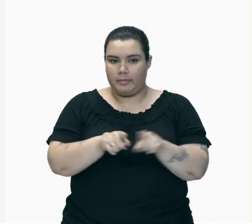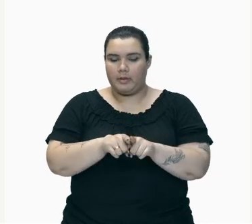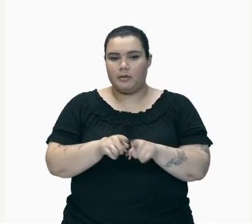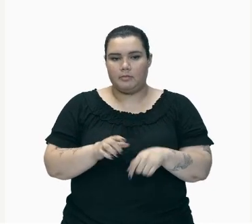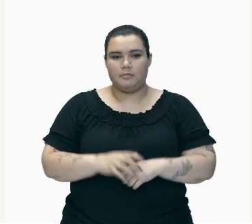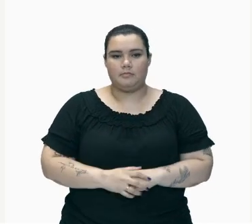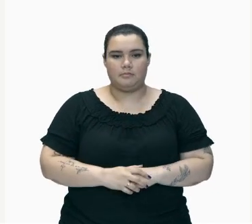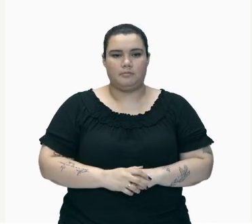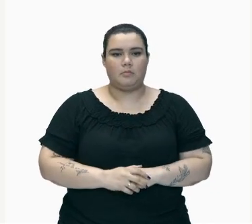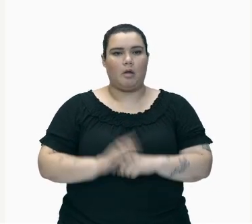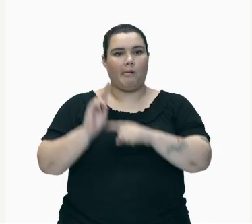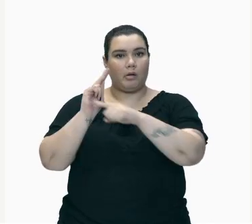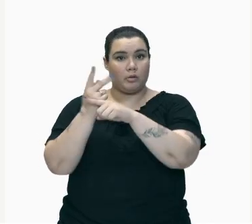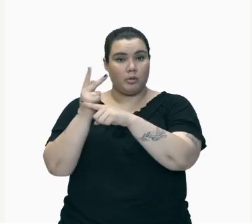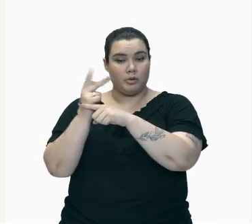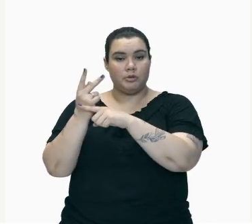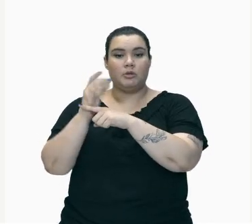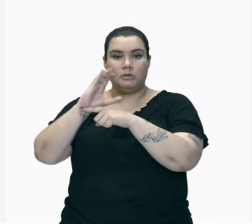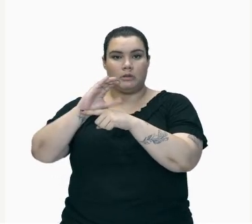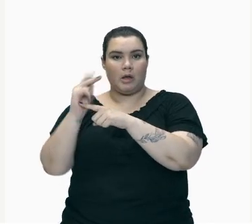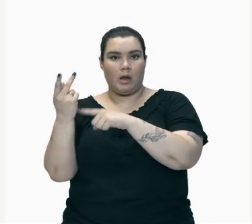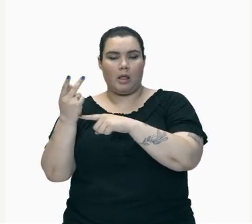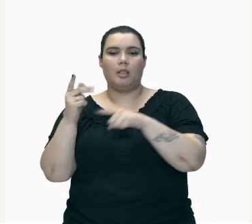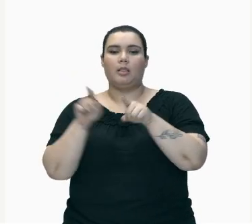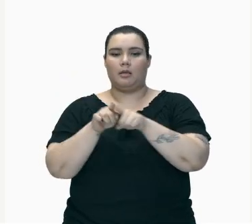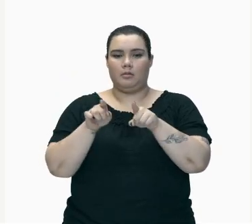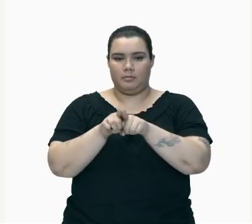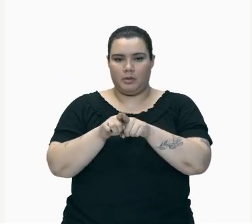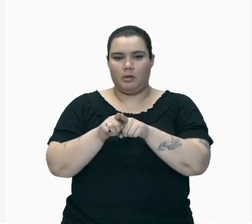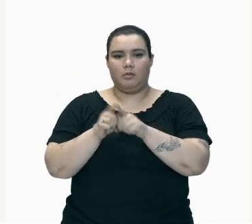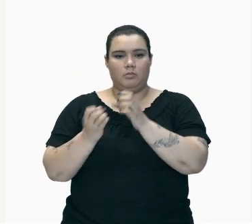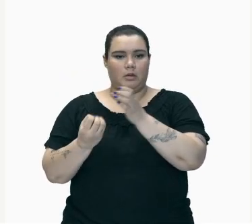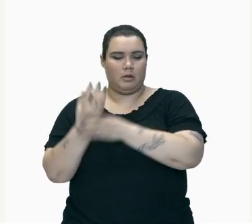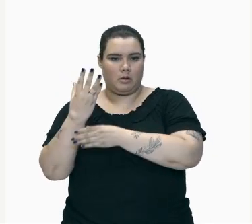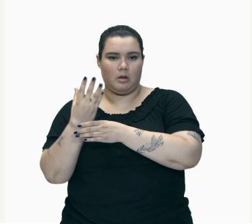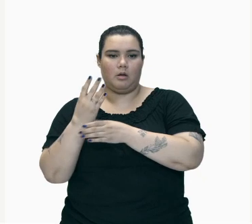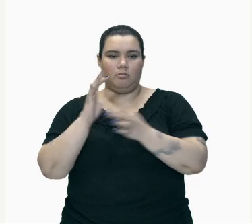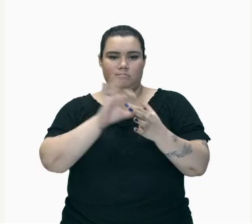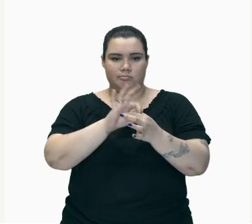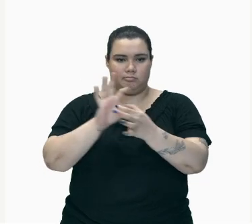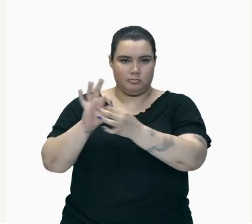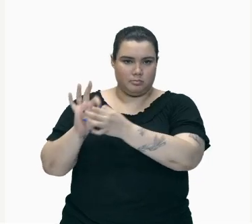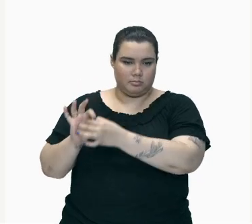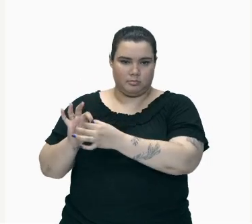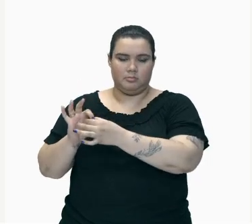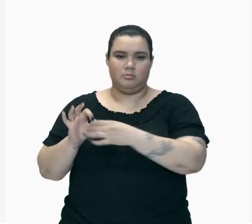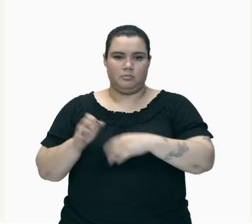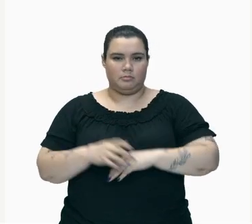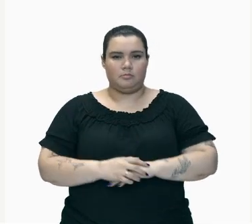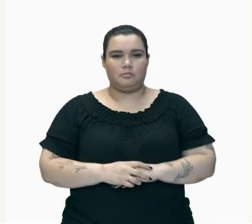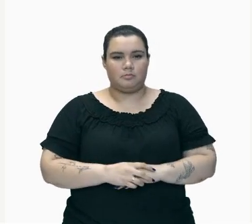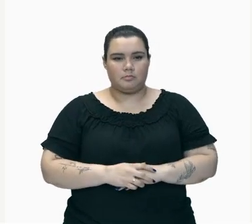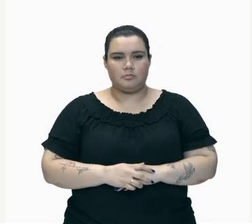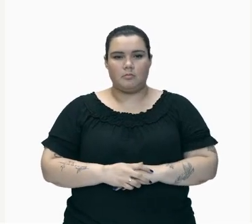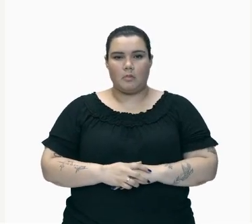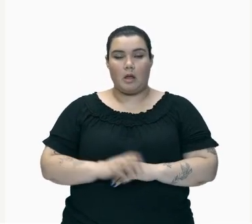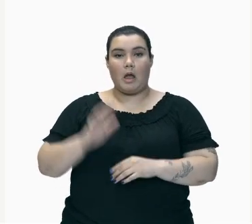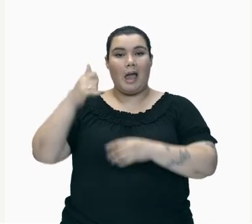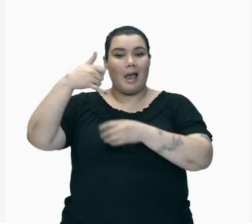Todos Esses Aqui Vão Produzir CO2 E Água Importante Dizer Que A Gasolina